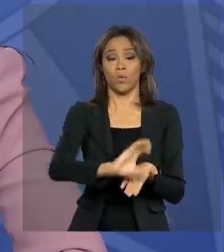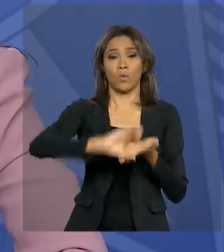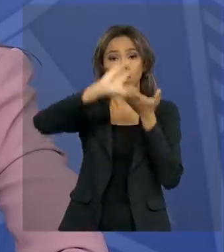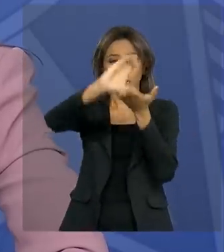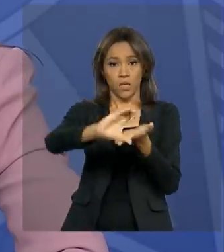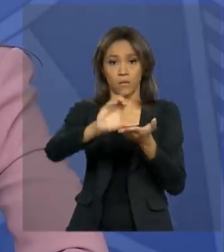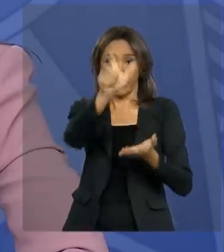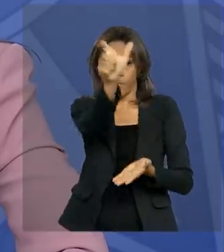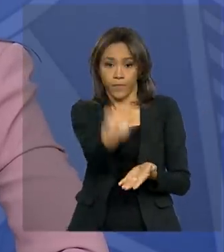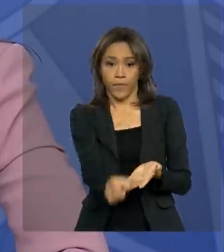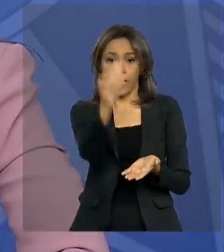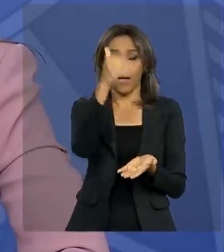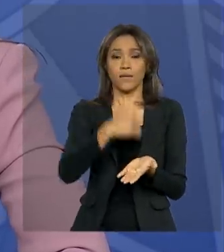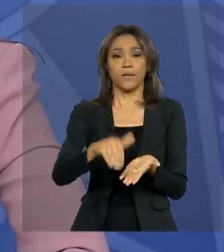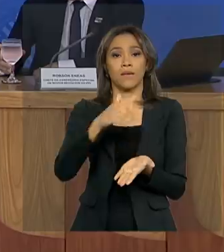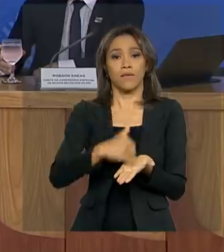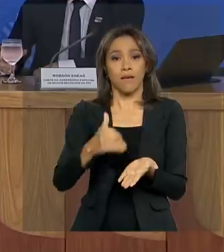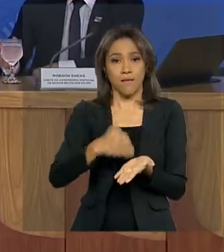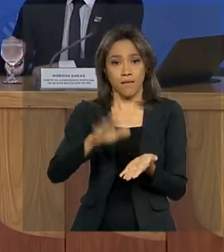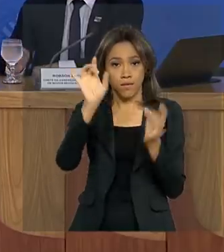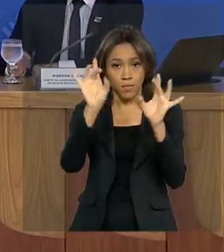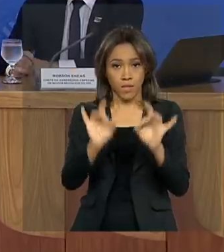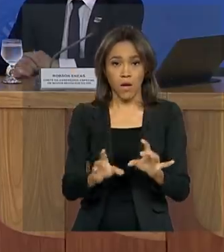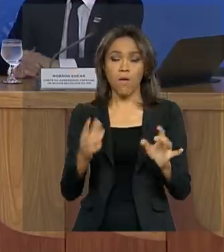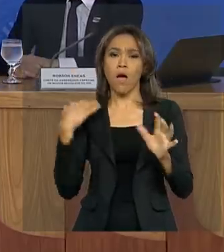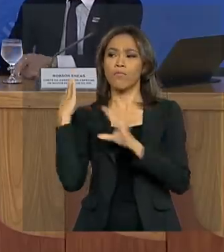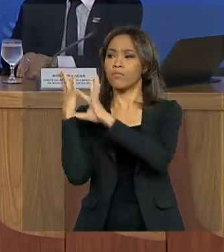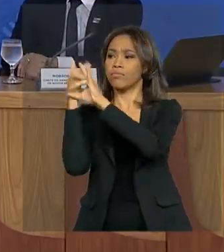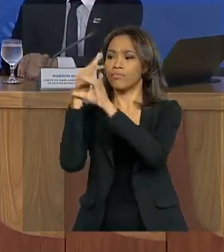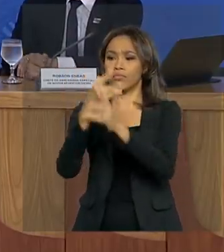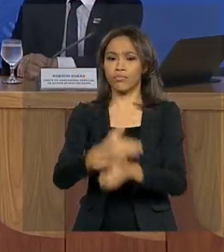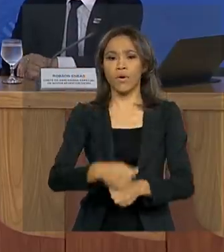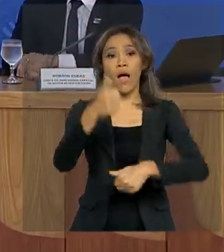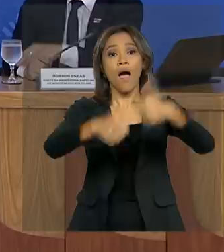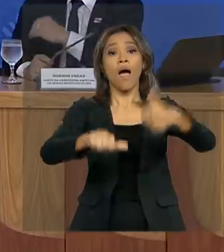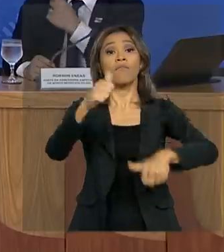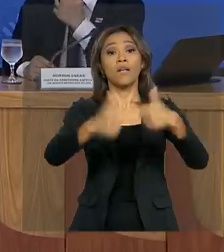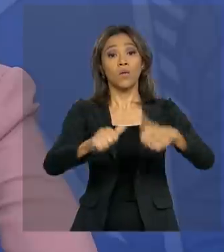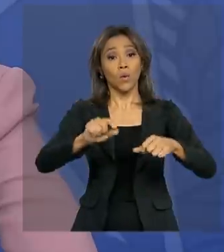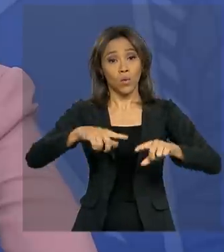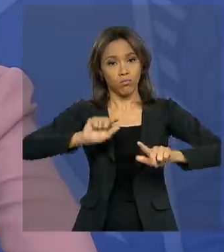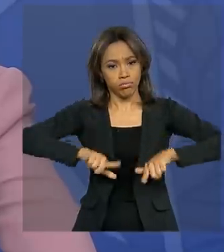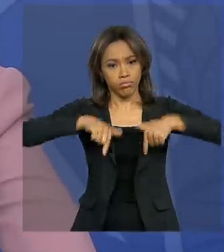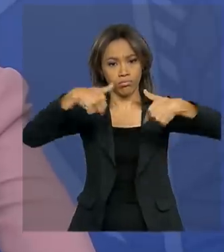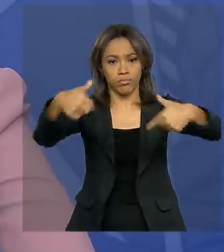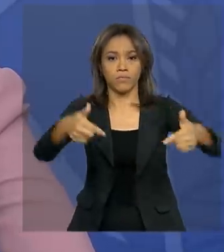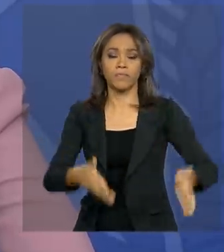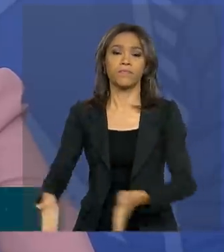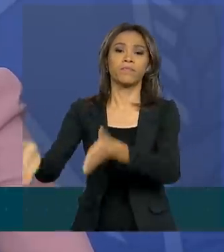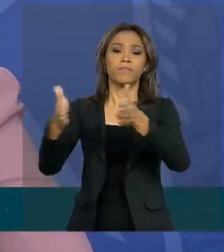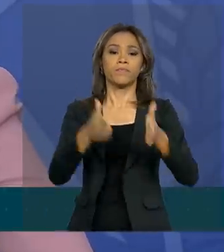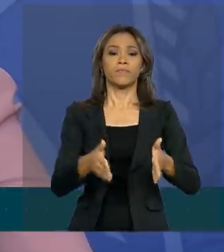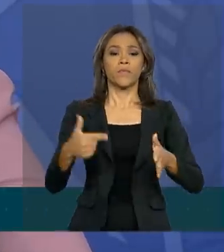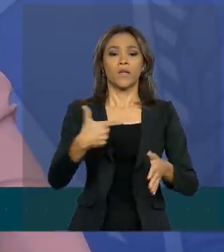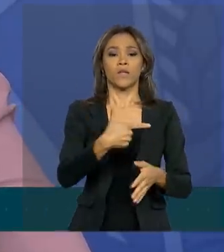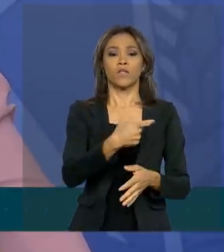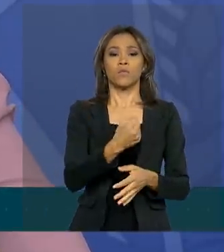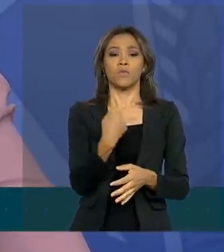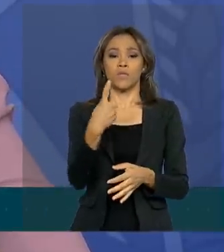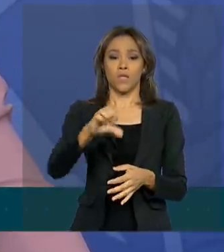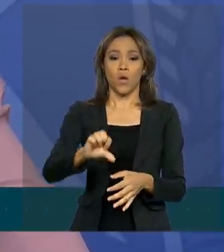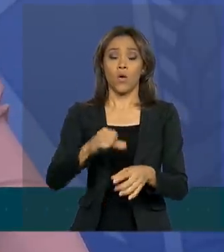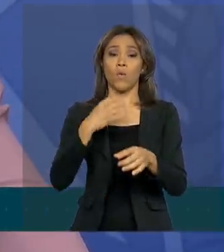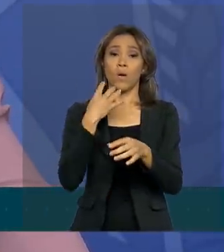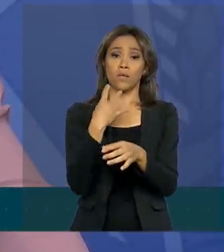secretária especial, Marta Selyer, fez um balanço dos avanços das ações neste ano. Em 2019, R$ 442